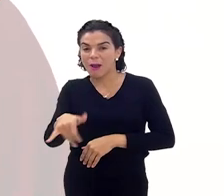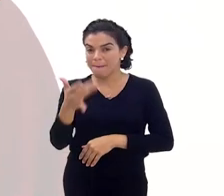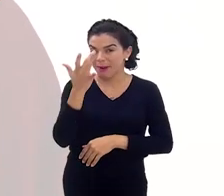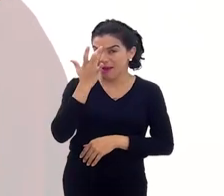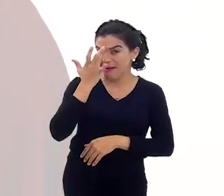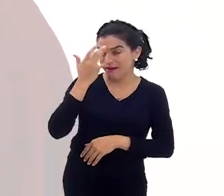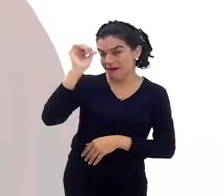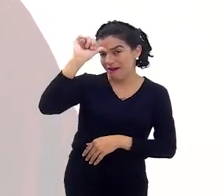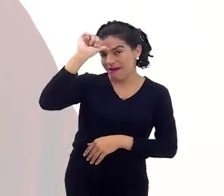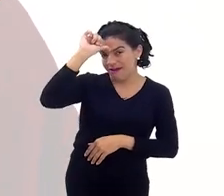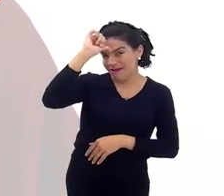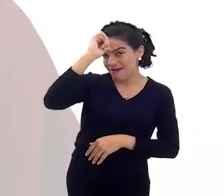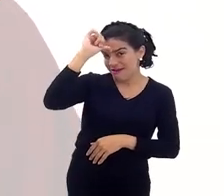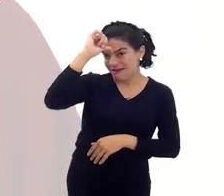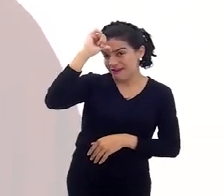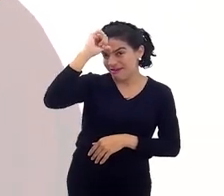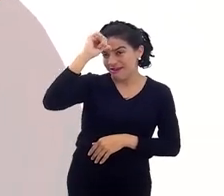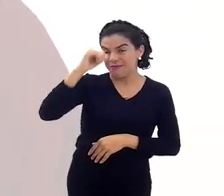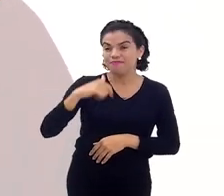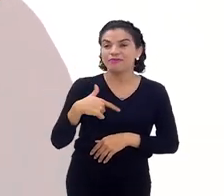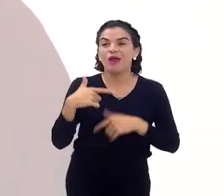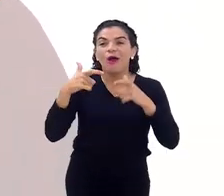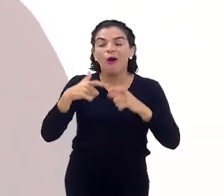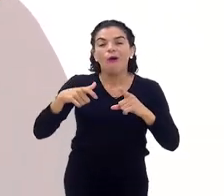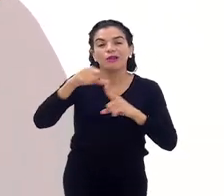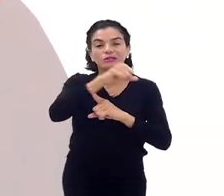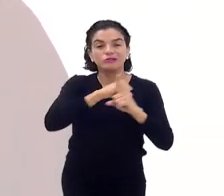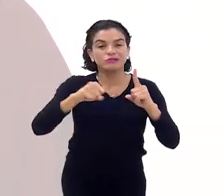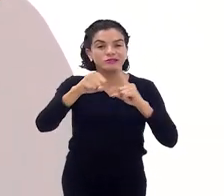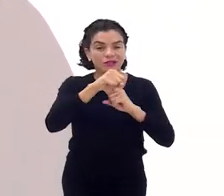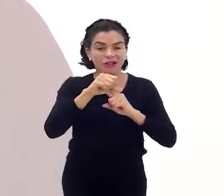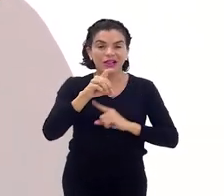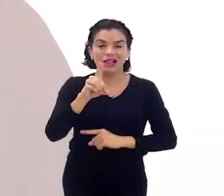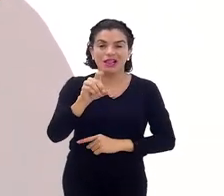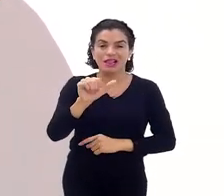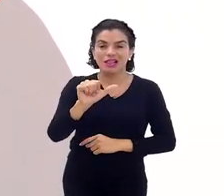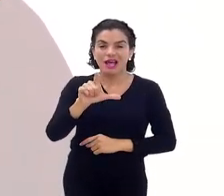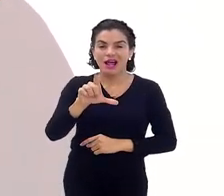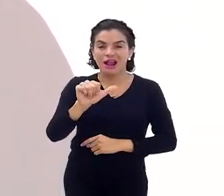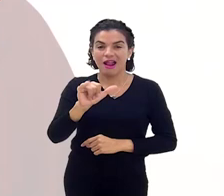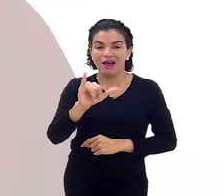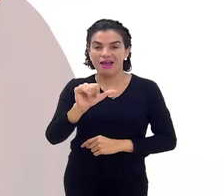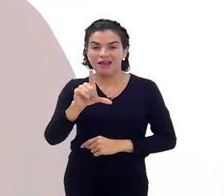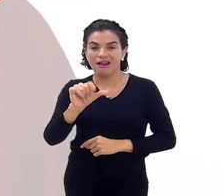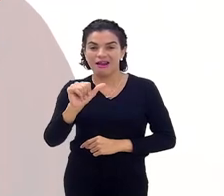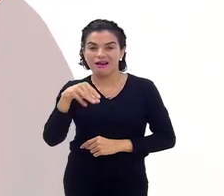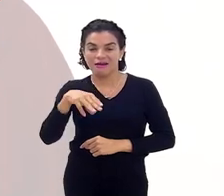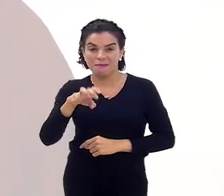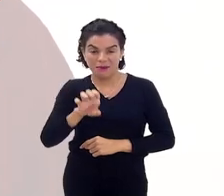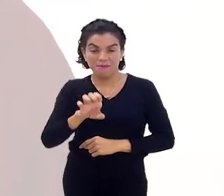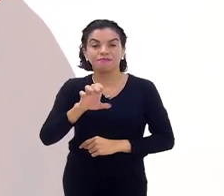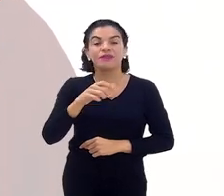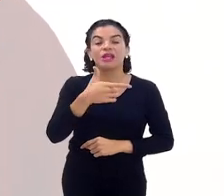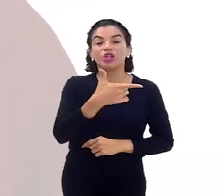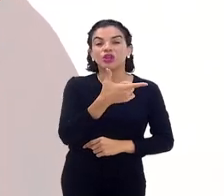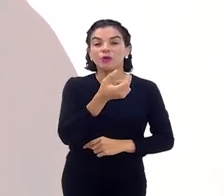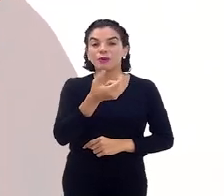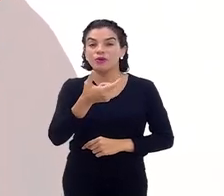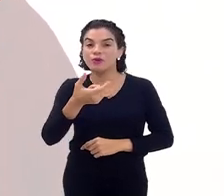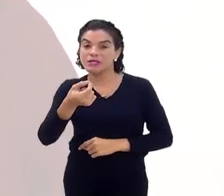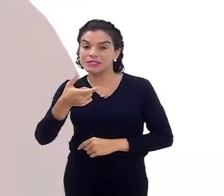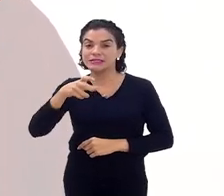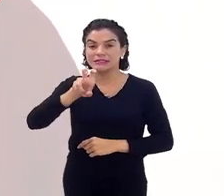onde a sua santidade Dalai Lama mora no exílio. E é em 2005 que eu tomei os votos lá.